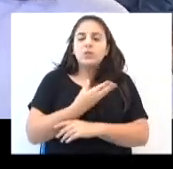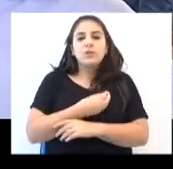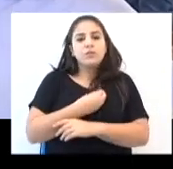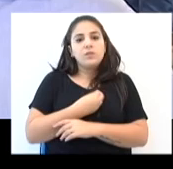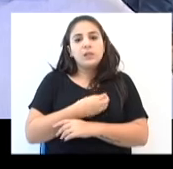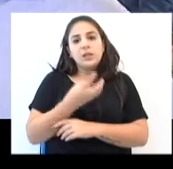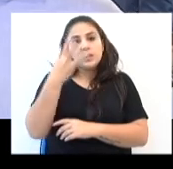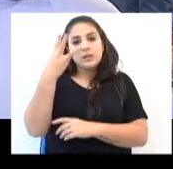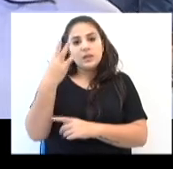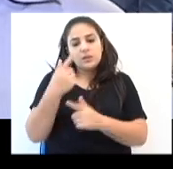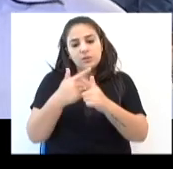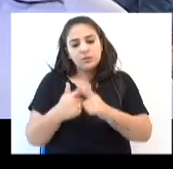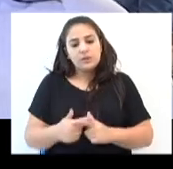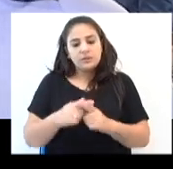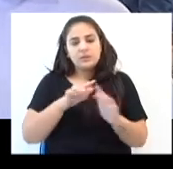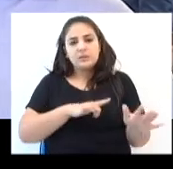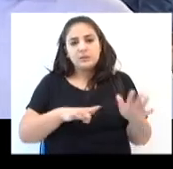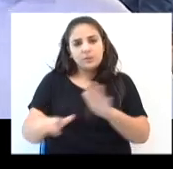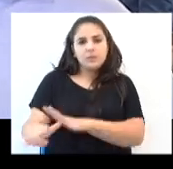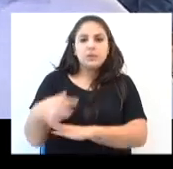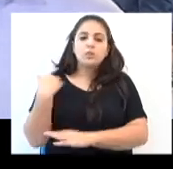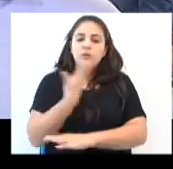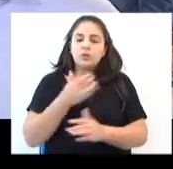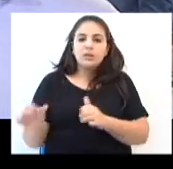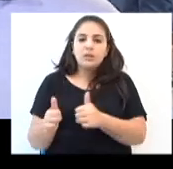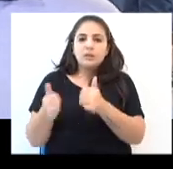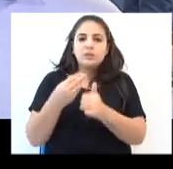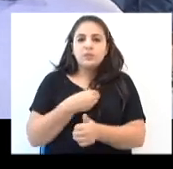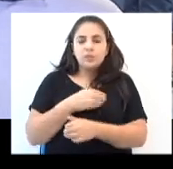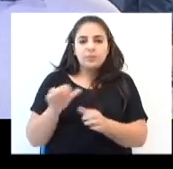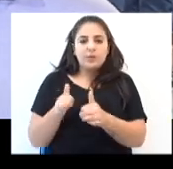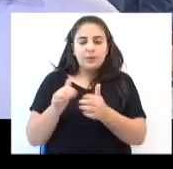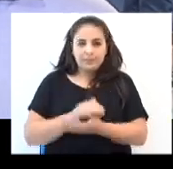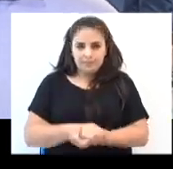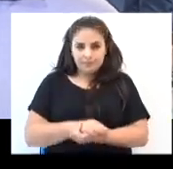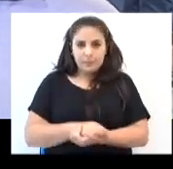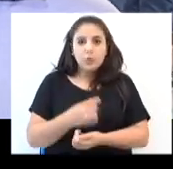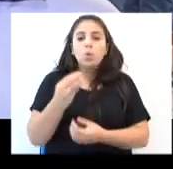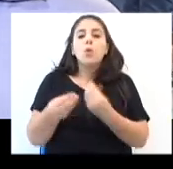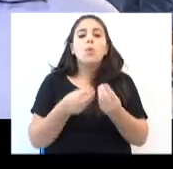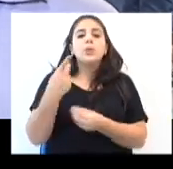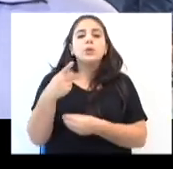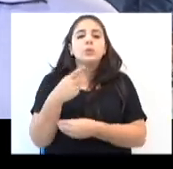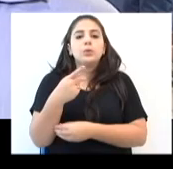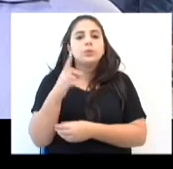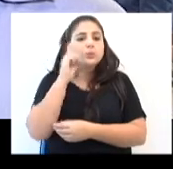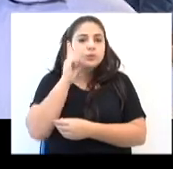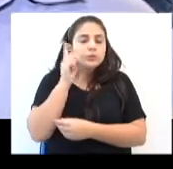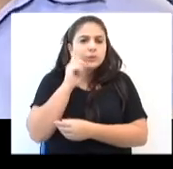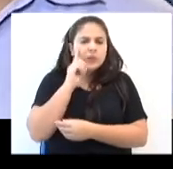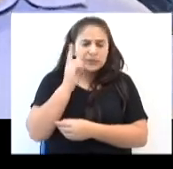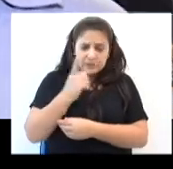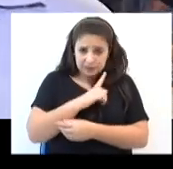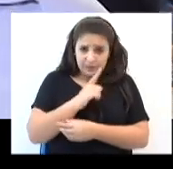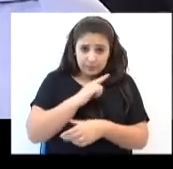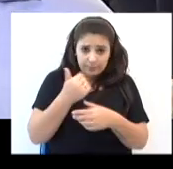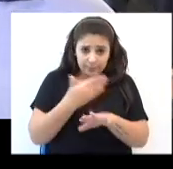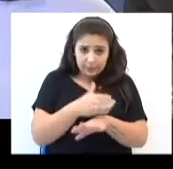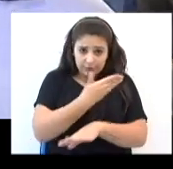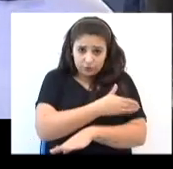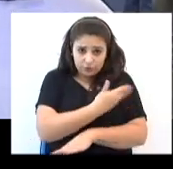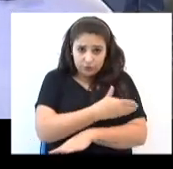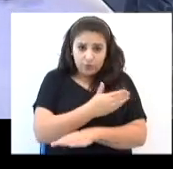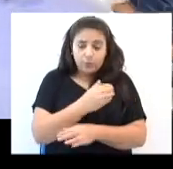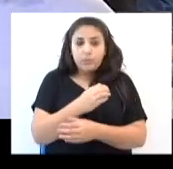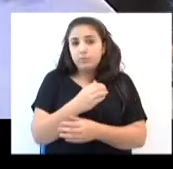vida, nem que fosse três vezes por semana, a qualidade de vida nossa seria muito melhor. Como é a tua rotina? Tu tem o hábito de praticar alguma